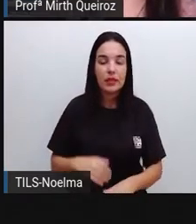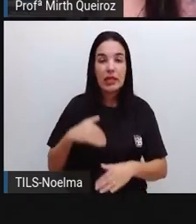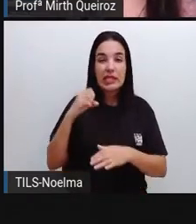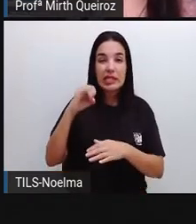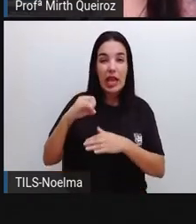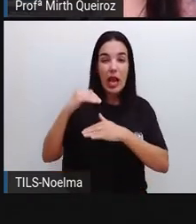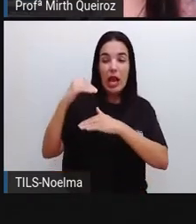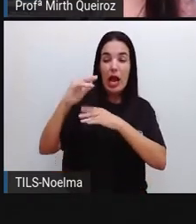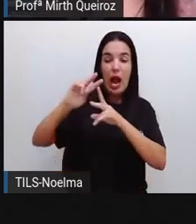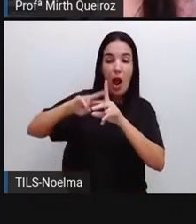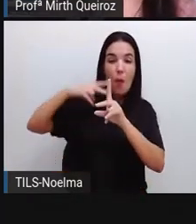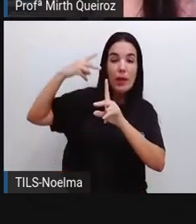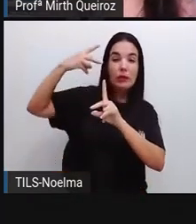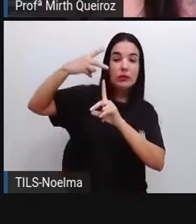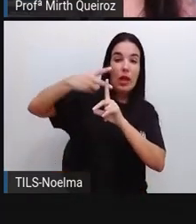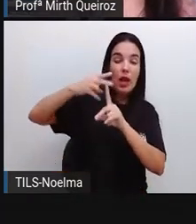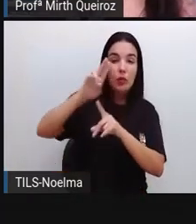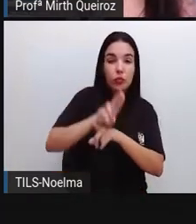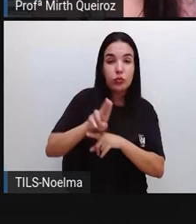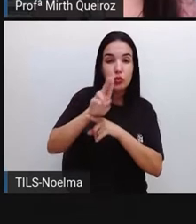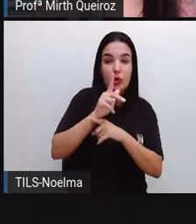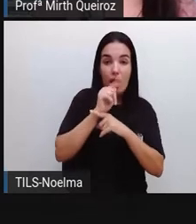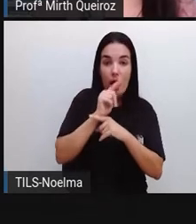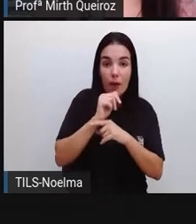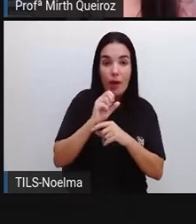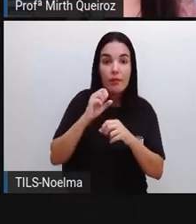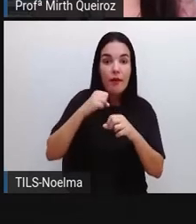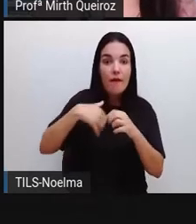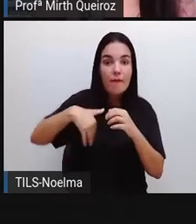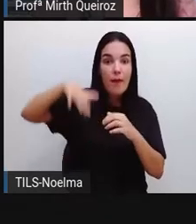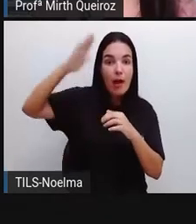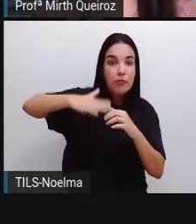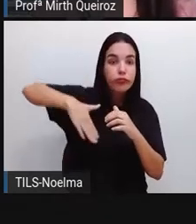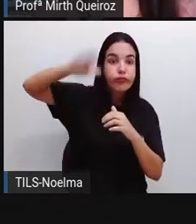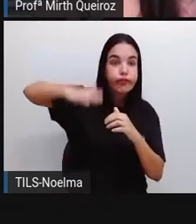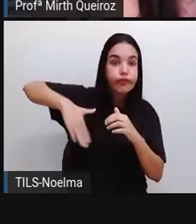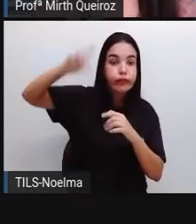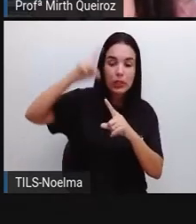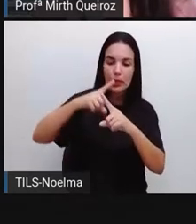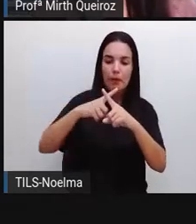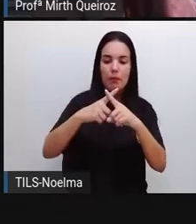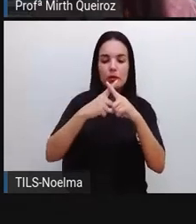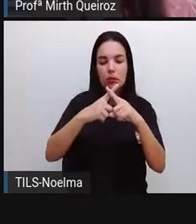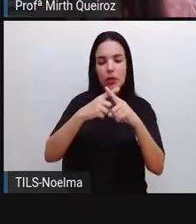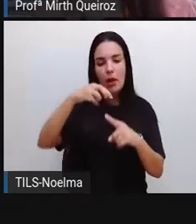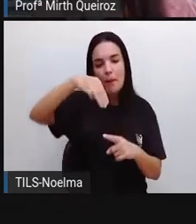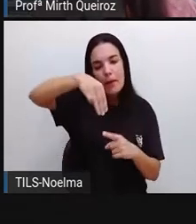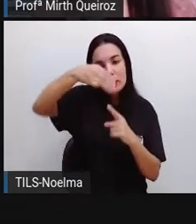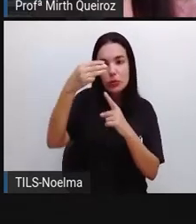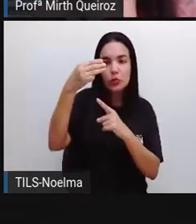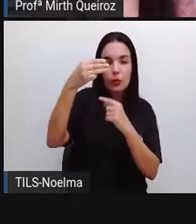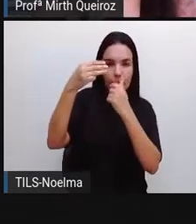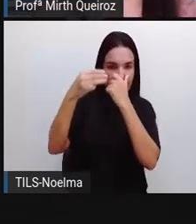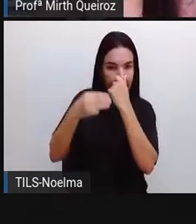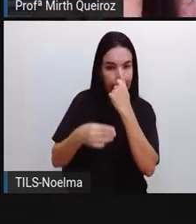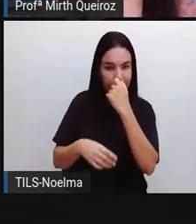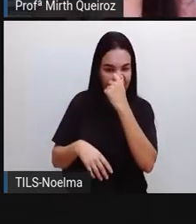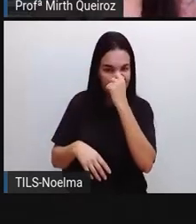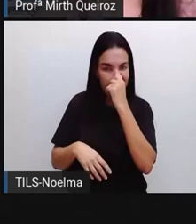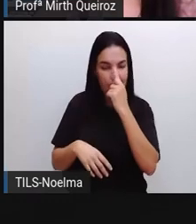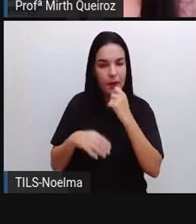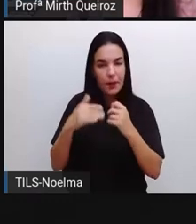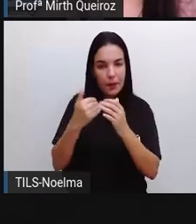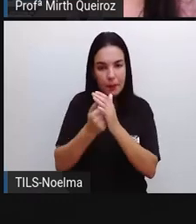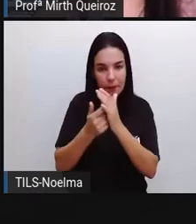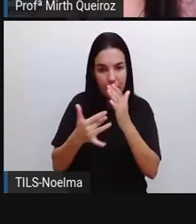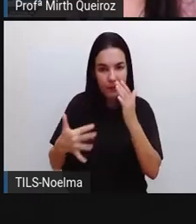aumentando o consumo aí, aí a gente vai multiplicando os valores por metros cúbicos que foram gastos aí